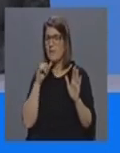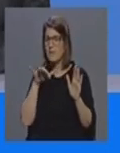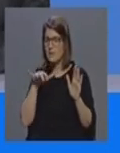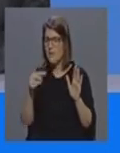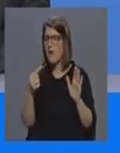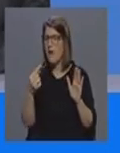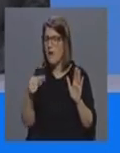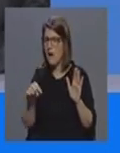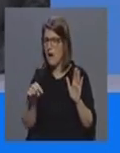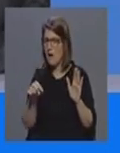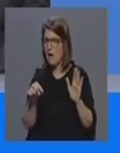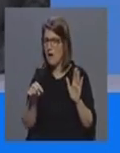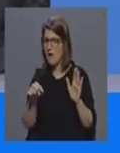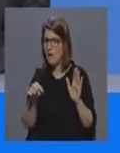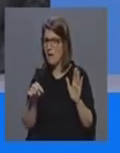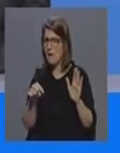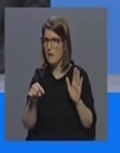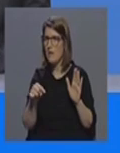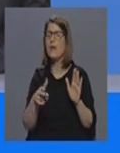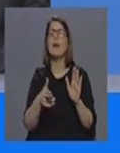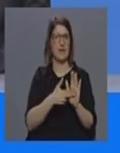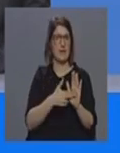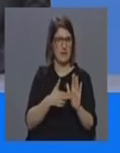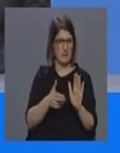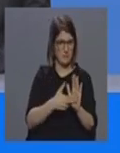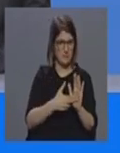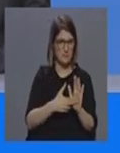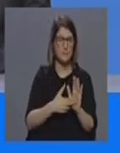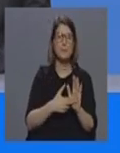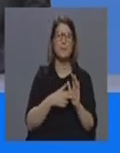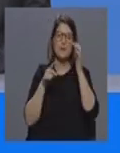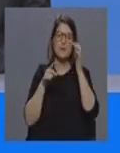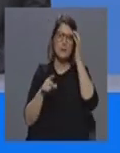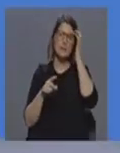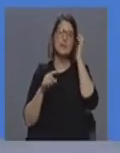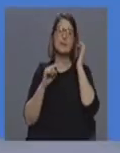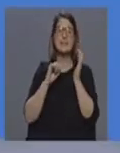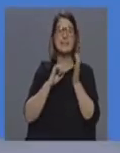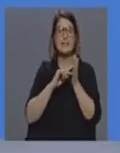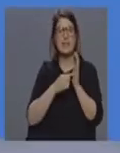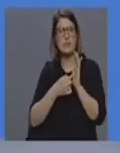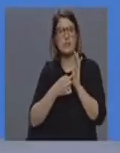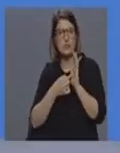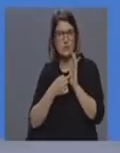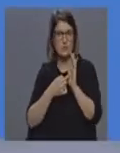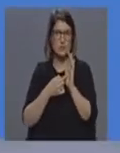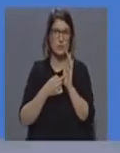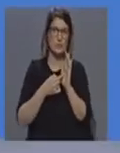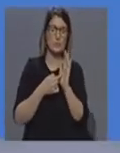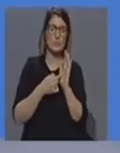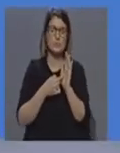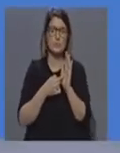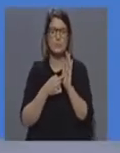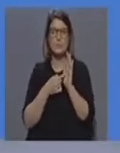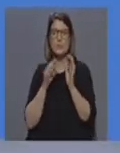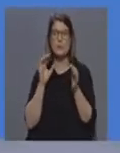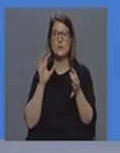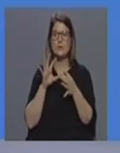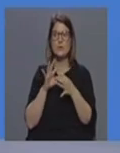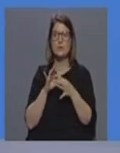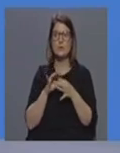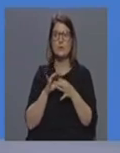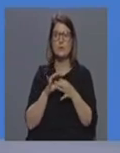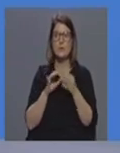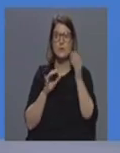Correto os testes têm indicação e mais uma vez em termos de contexto